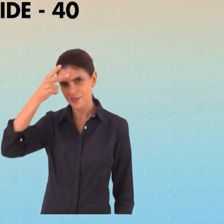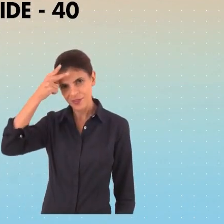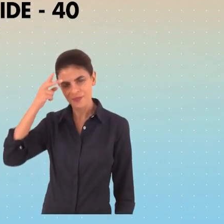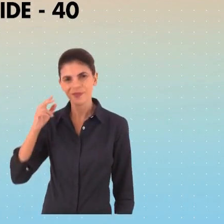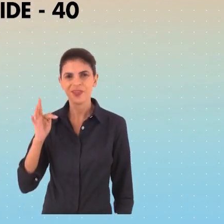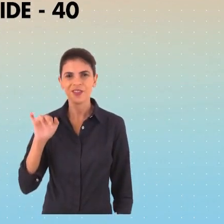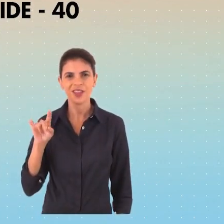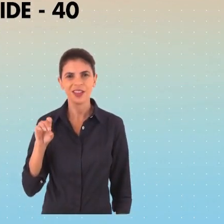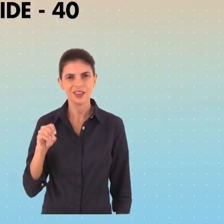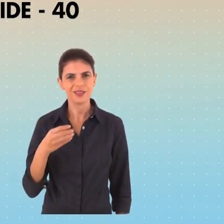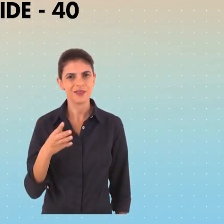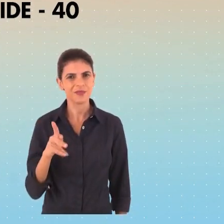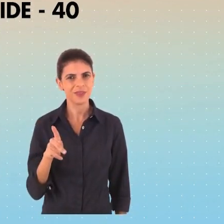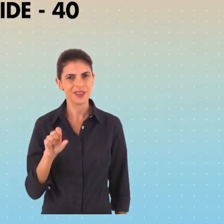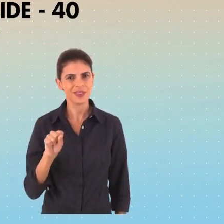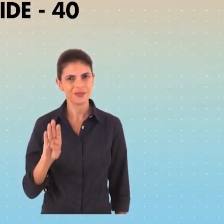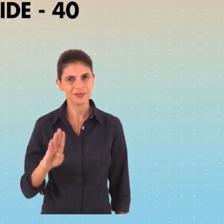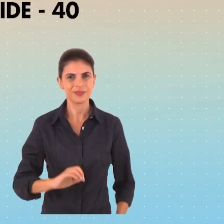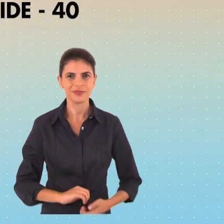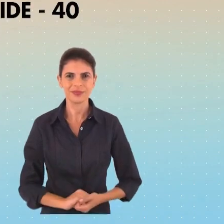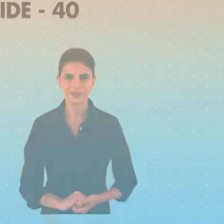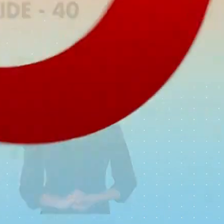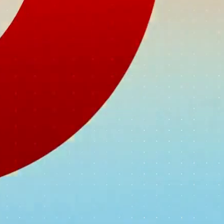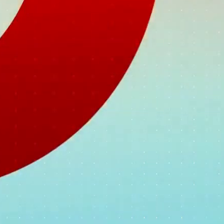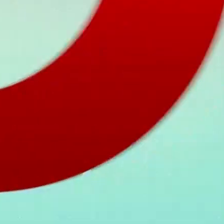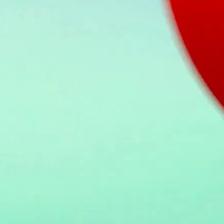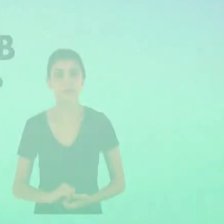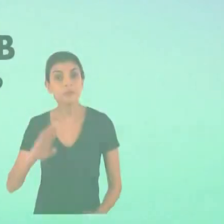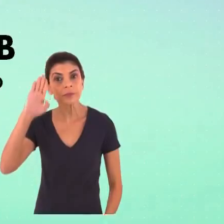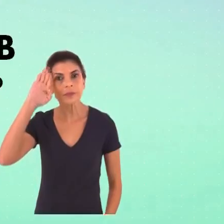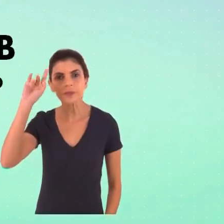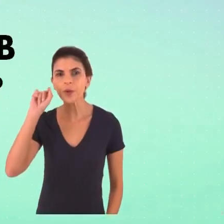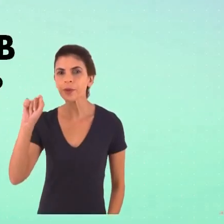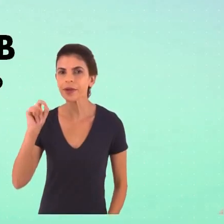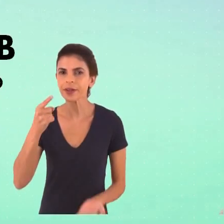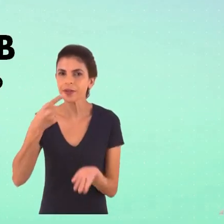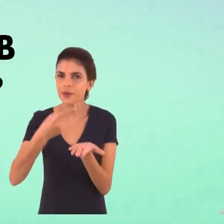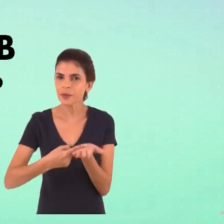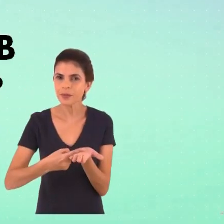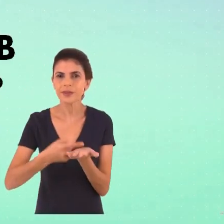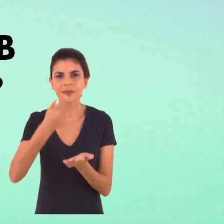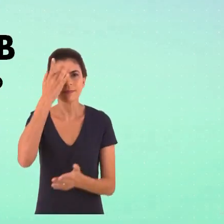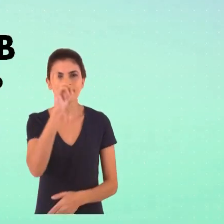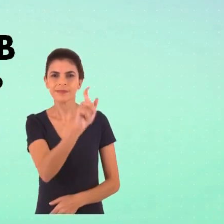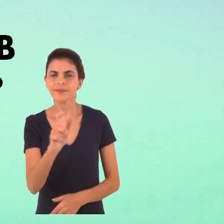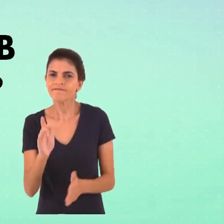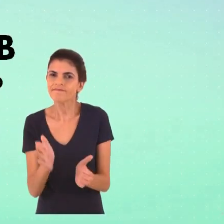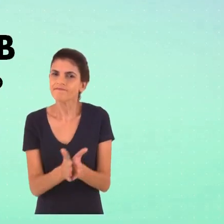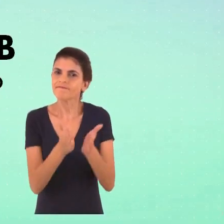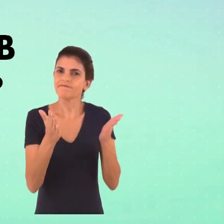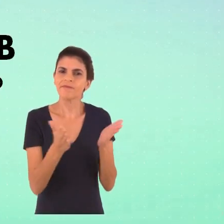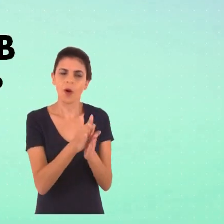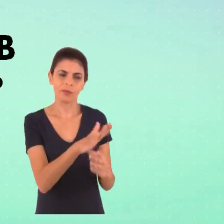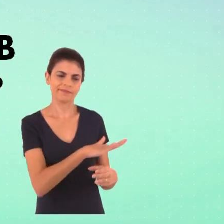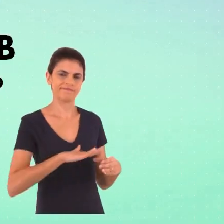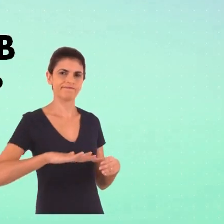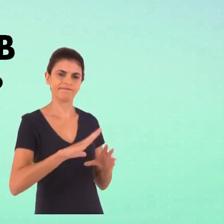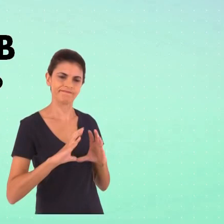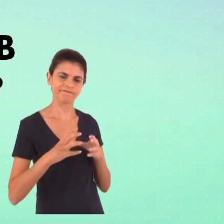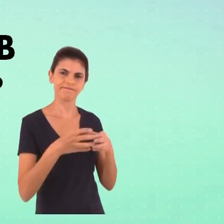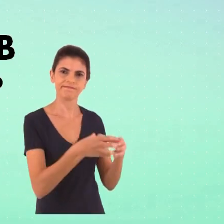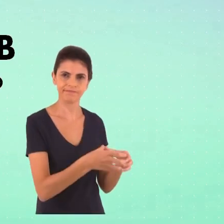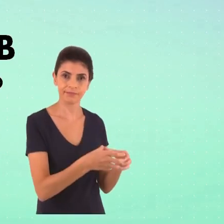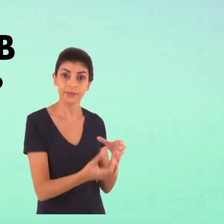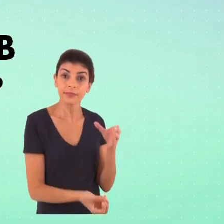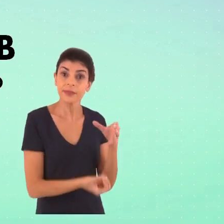Ataíde para prefeito. Vote PSB, 40. O nosso compromisso fundamental é com as classes menos